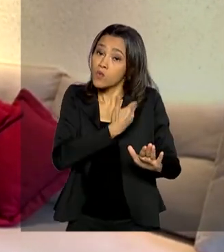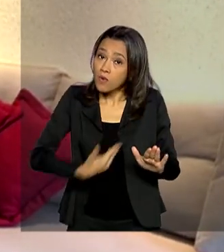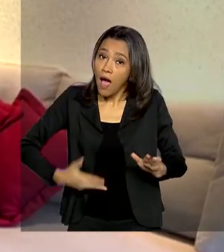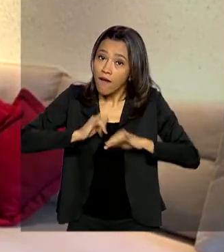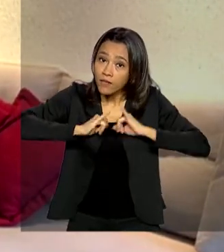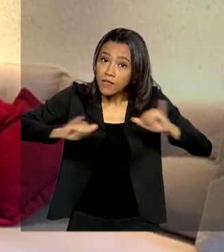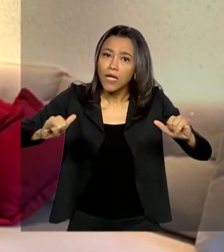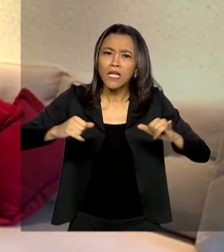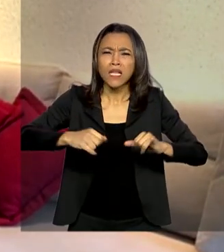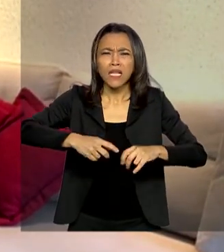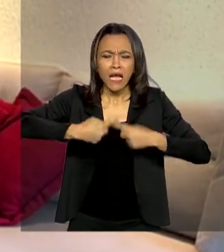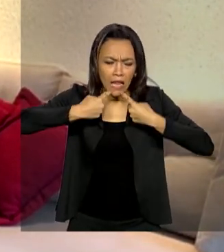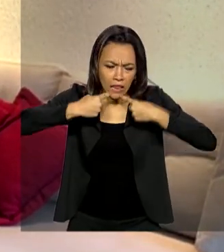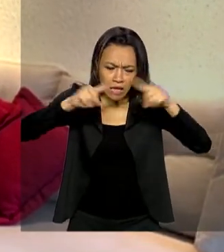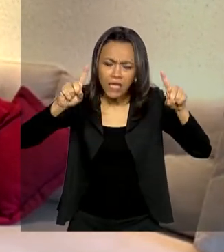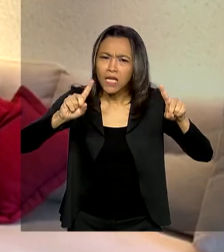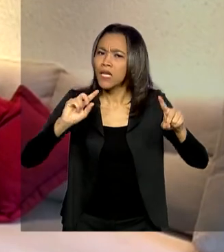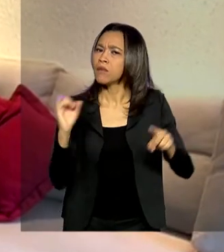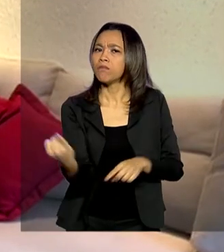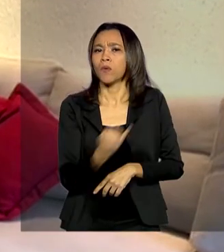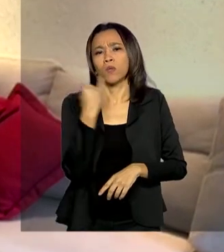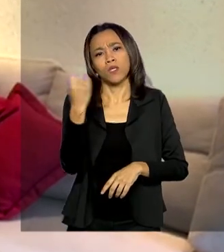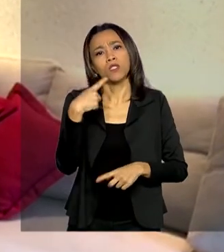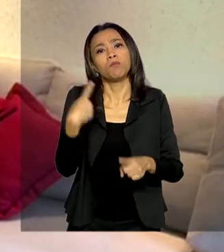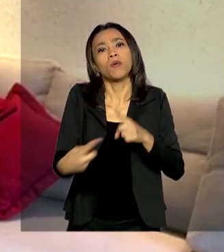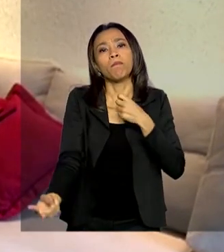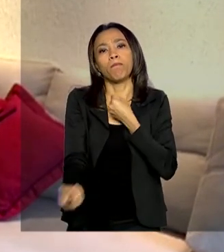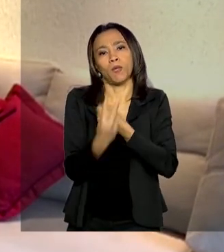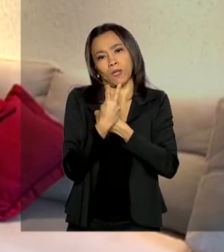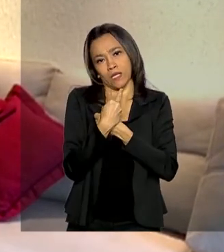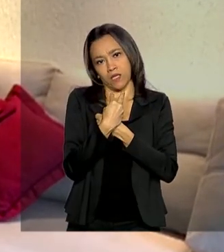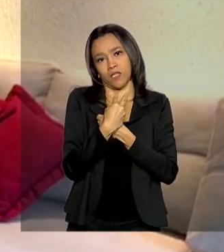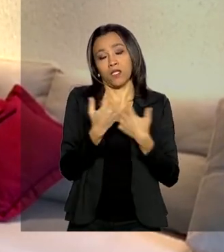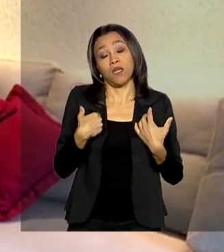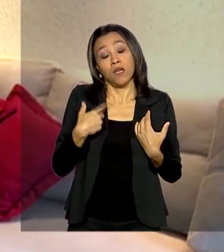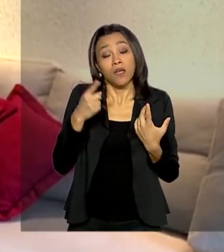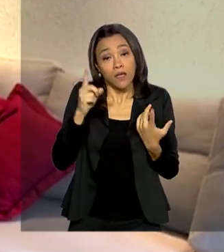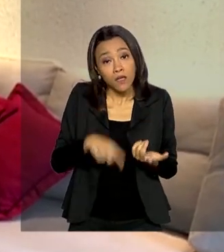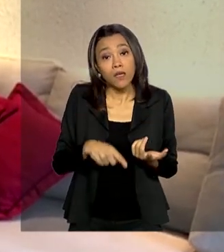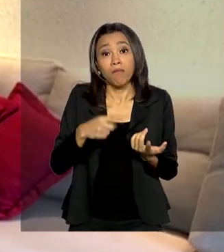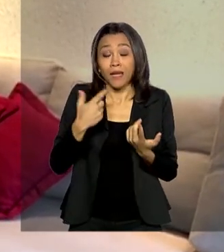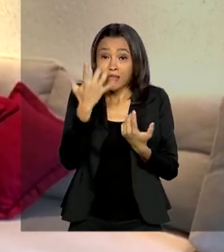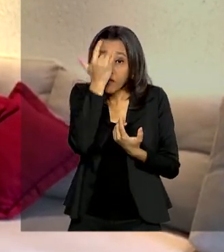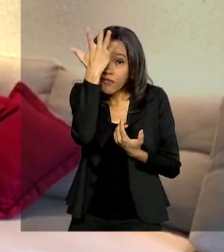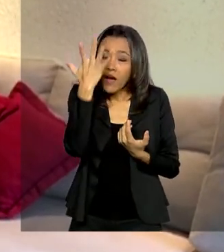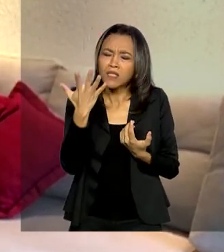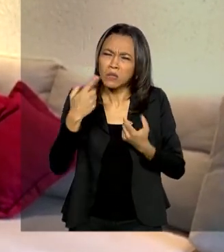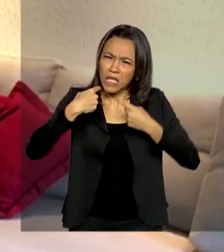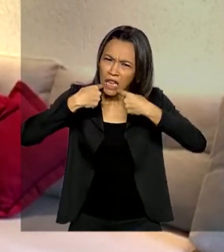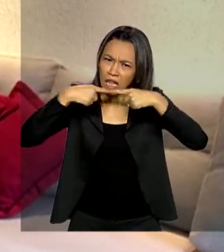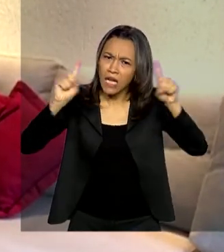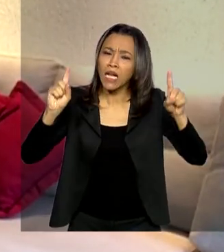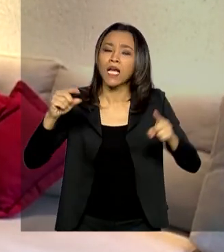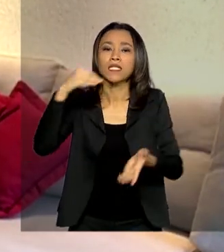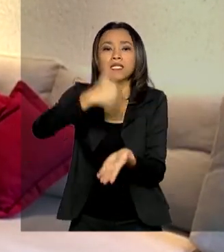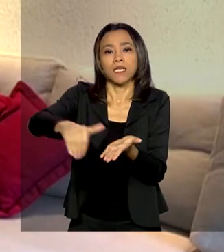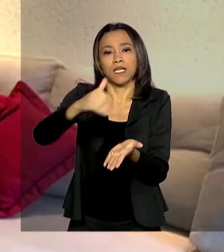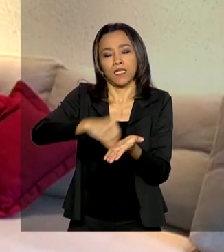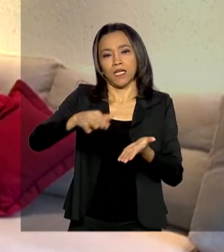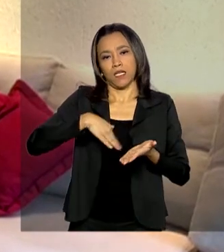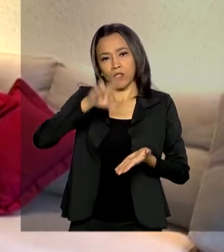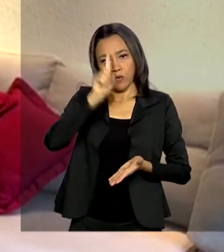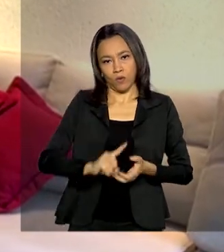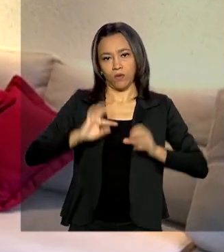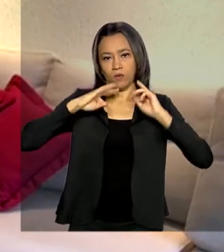atitude de autoproteção. E por isso, para facilitar essa denúncia, a Secretaria dos Direitos Humanos